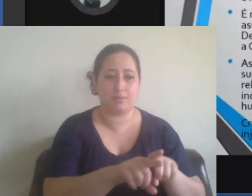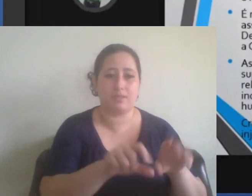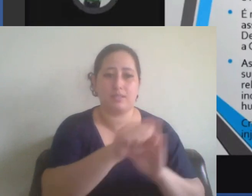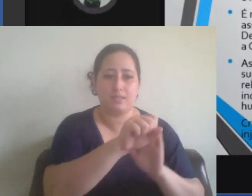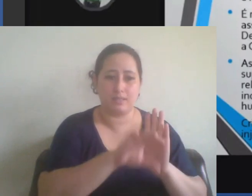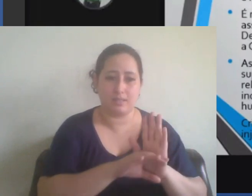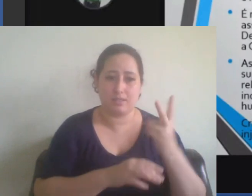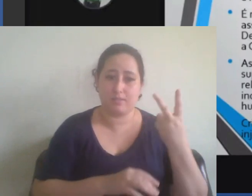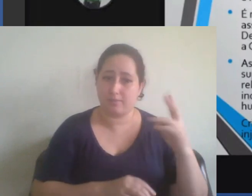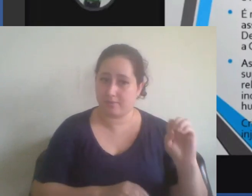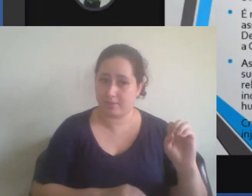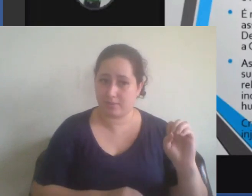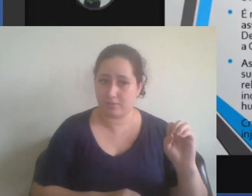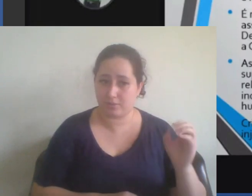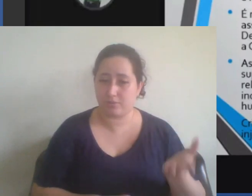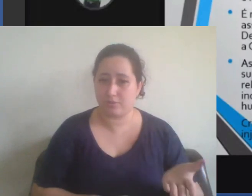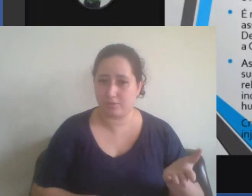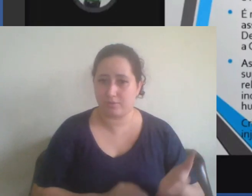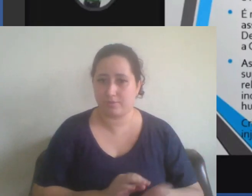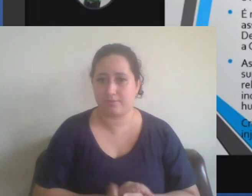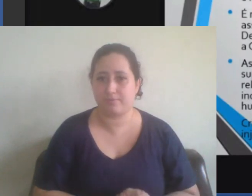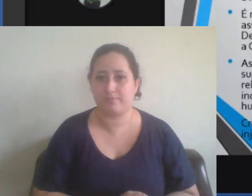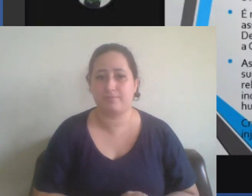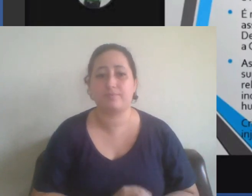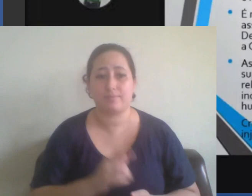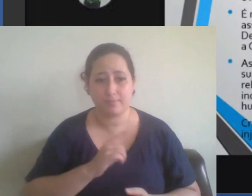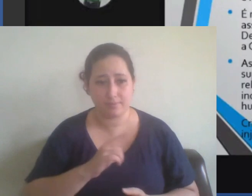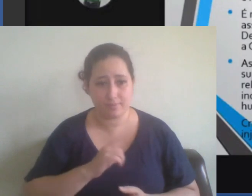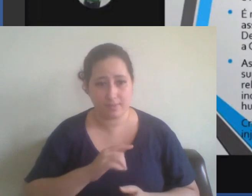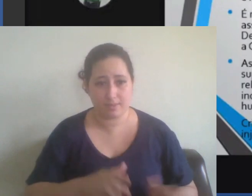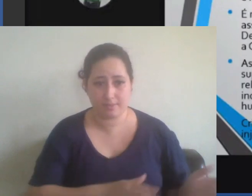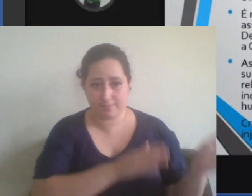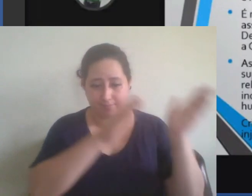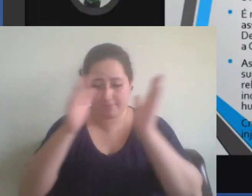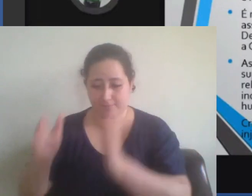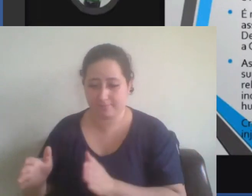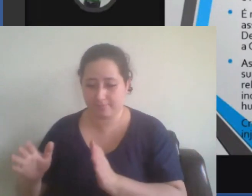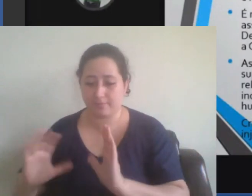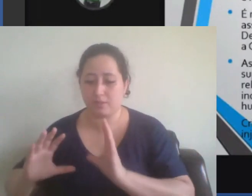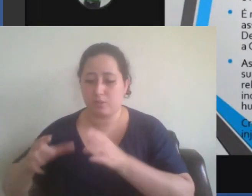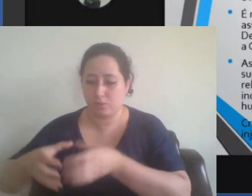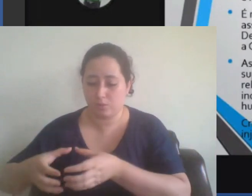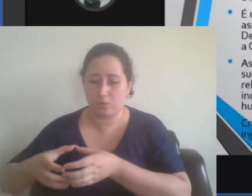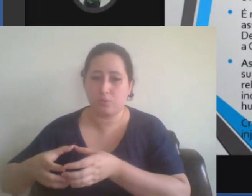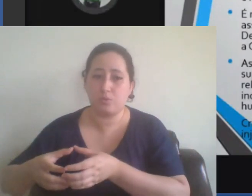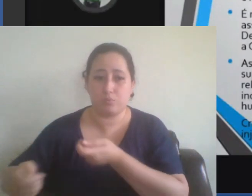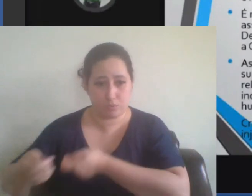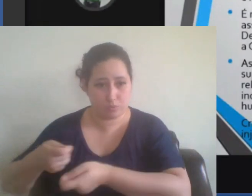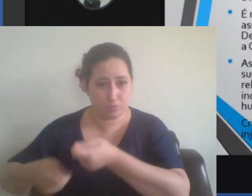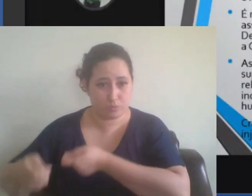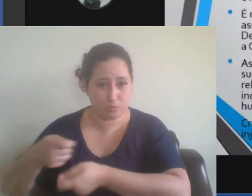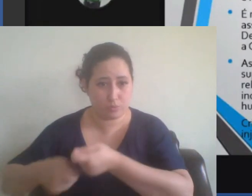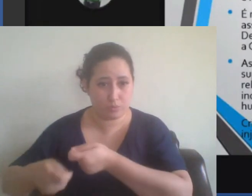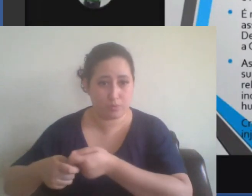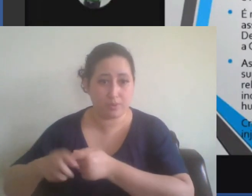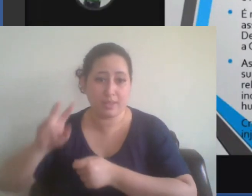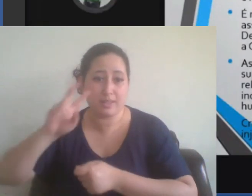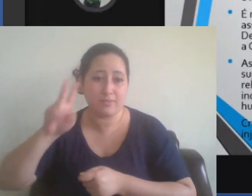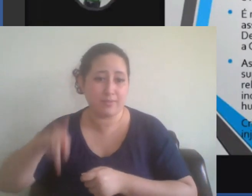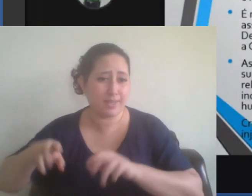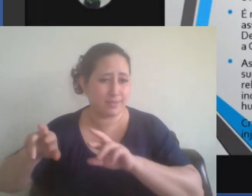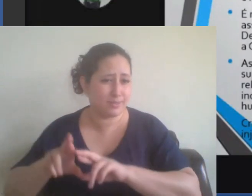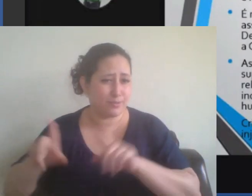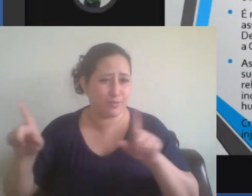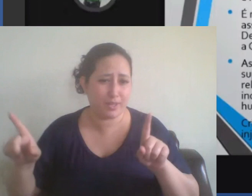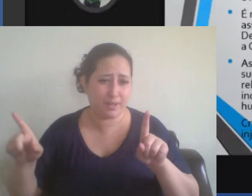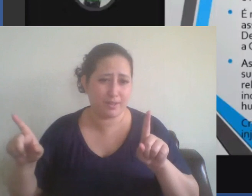Por outro lado, você tinha uma burguesia que apregoava uma outra visão de